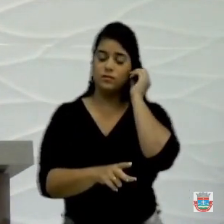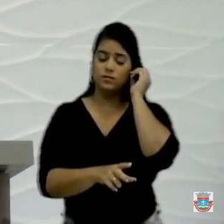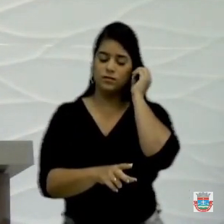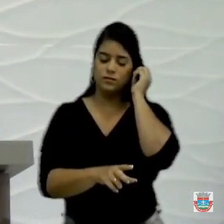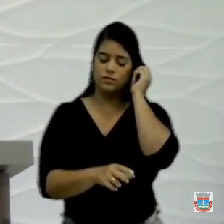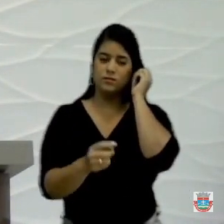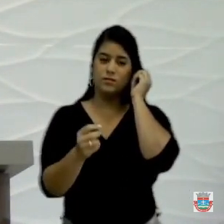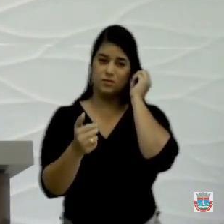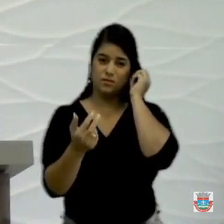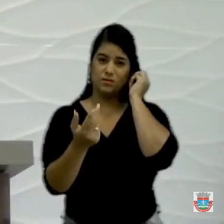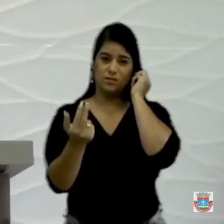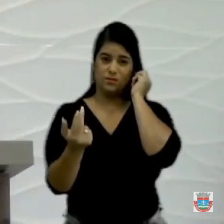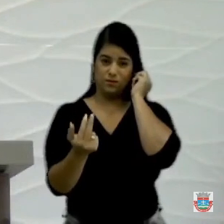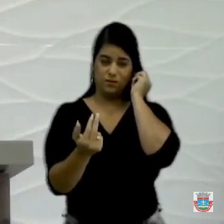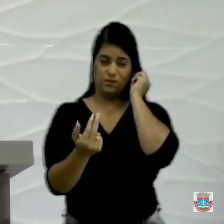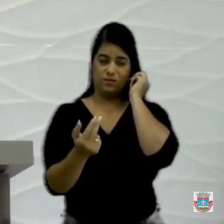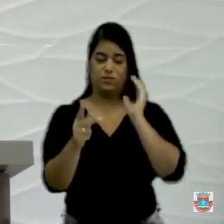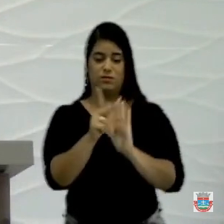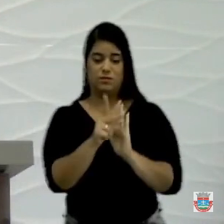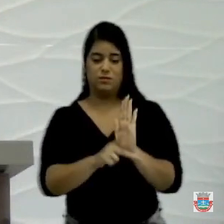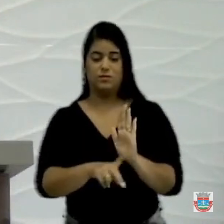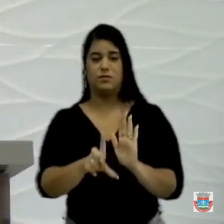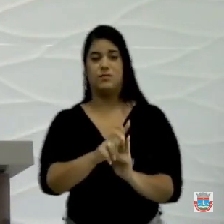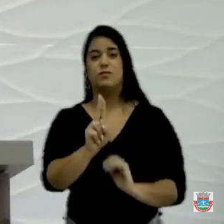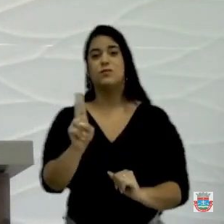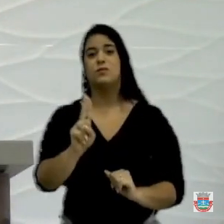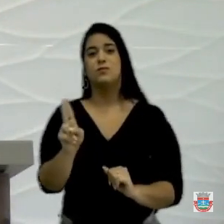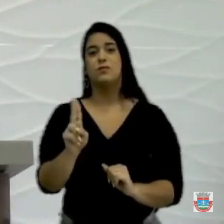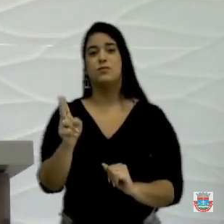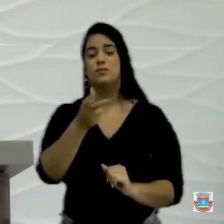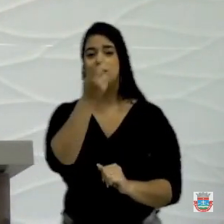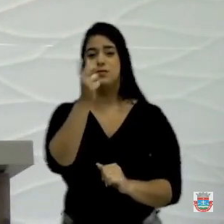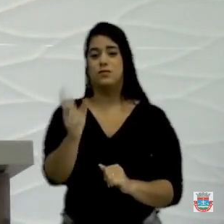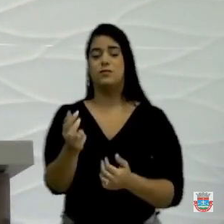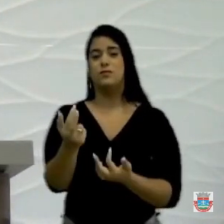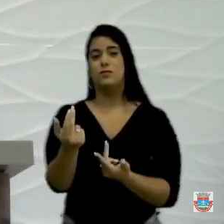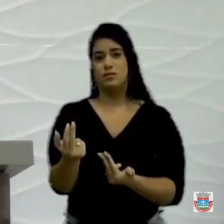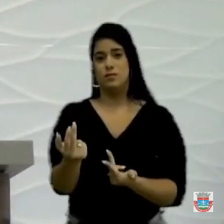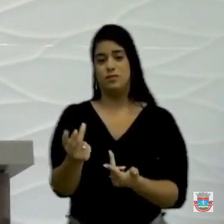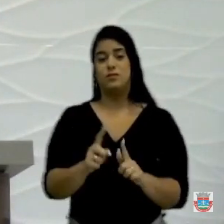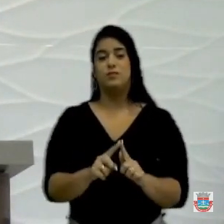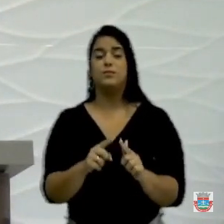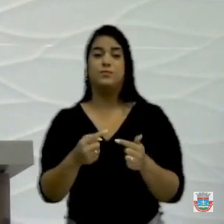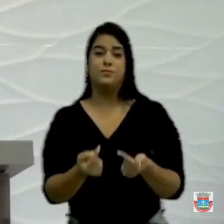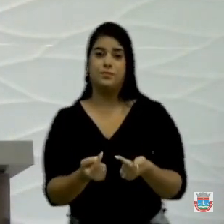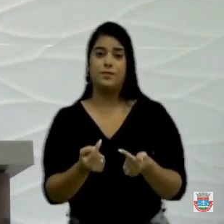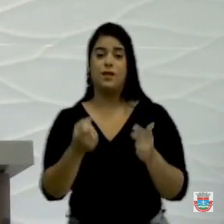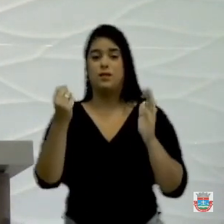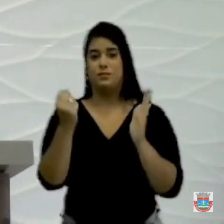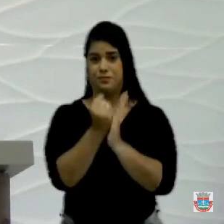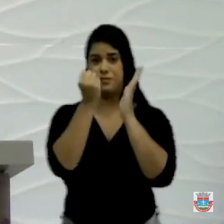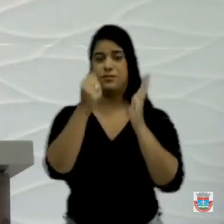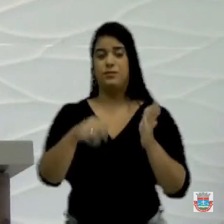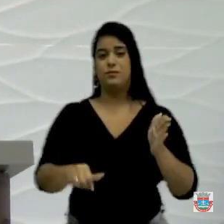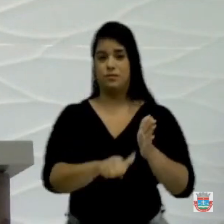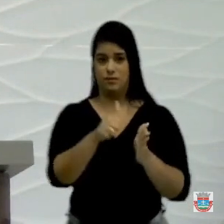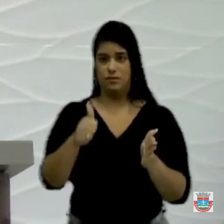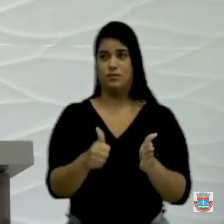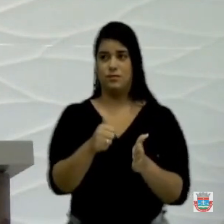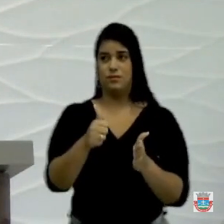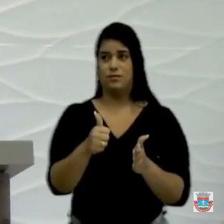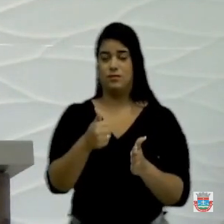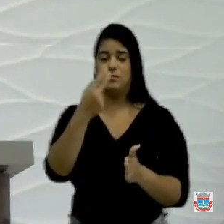quase o mesmo projeto de lei, com o nome da mesma pessoa. Só que quem protocolou primeiro foi a